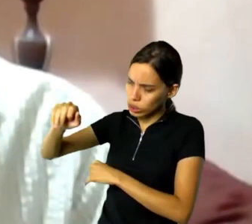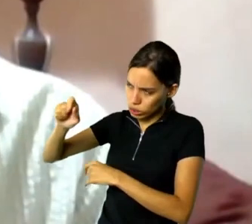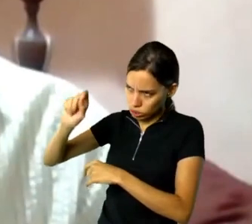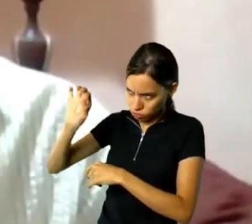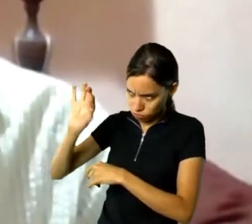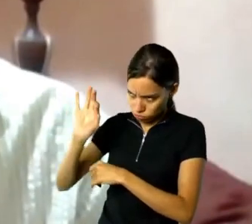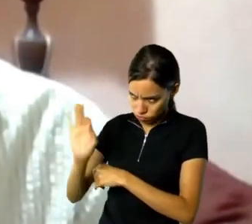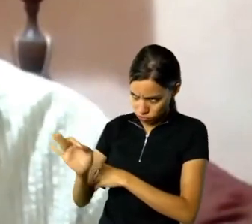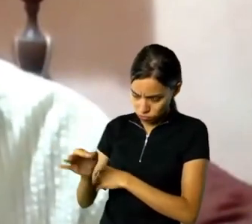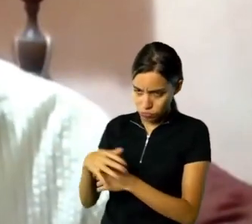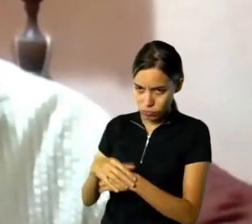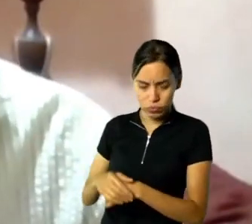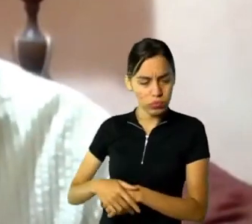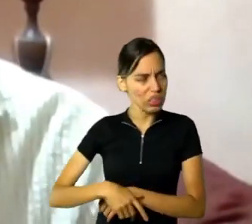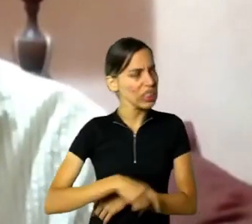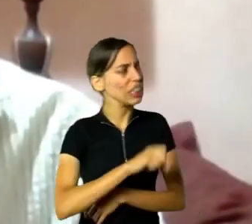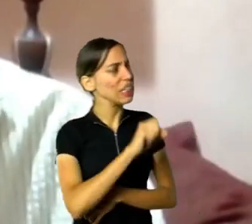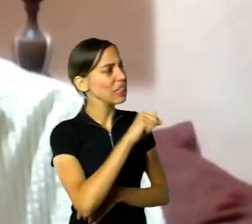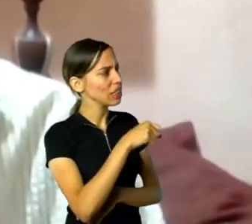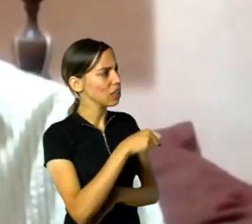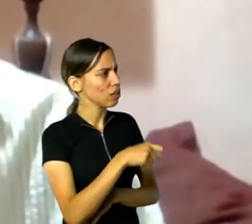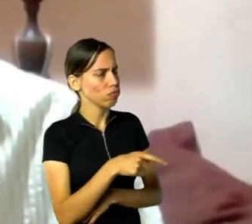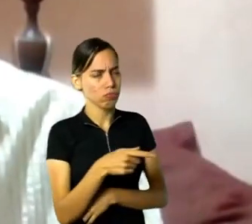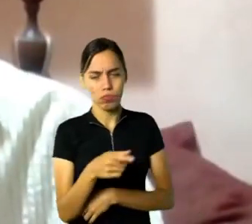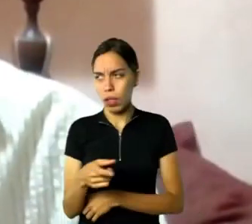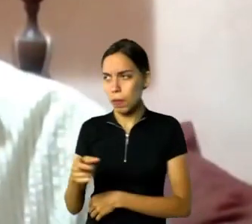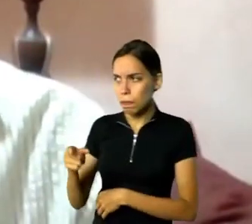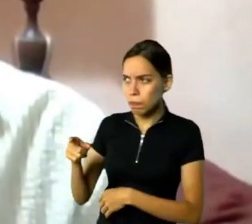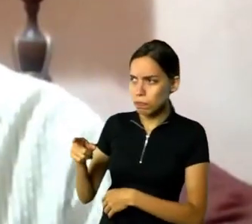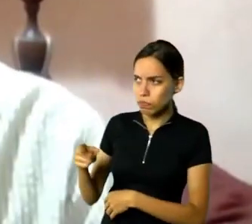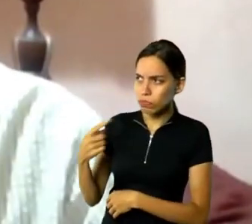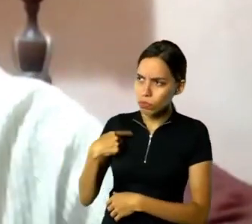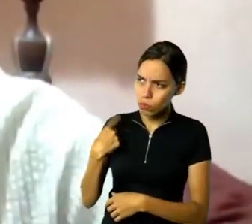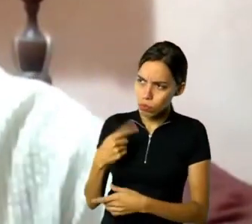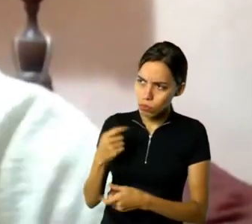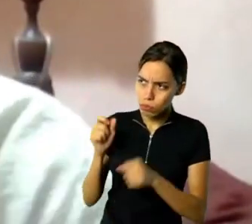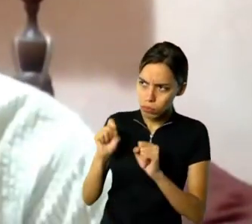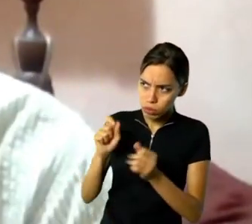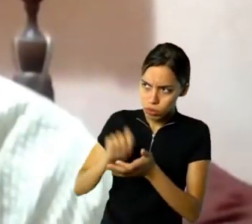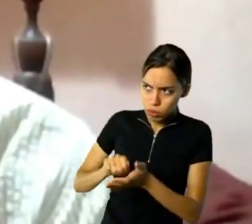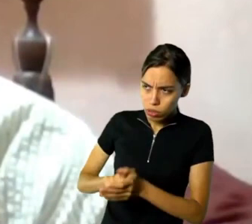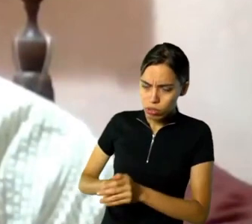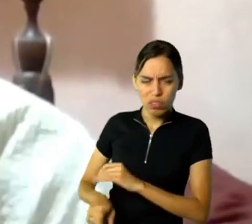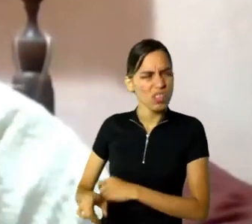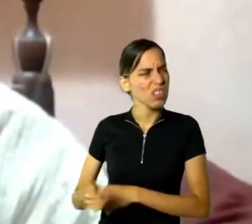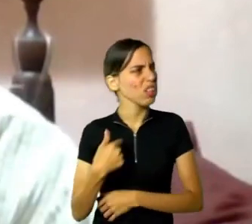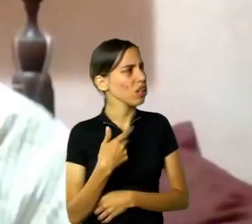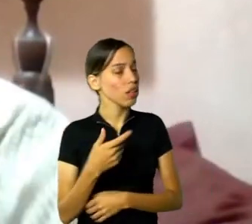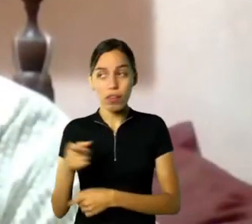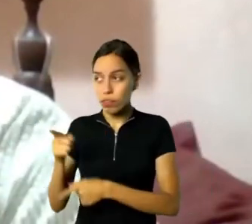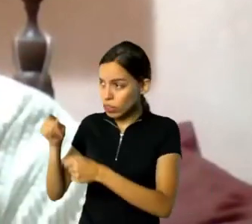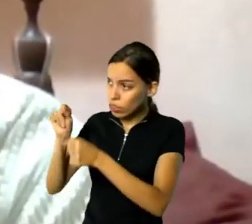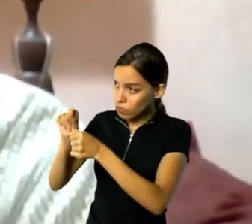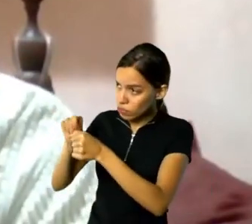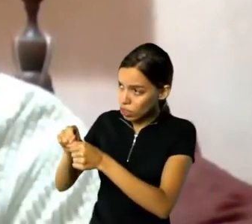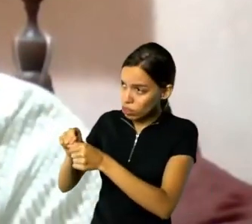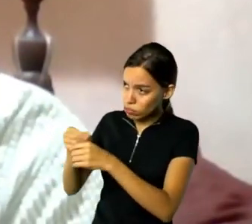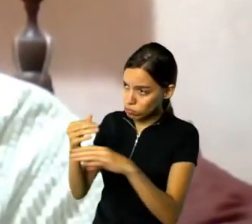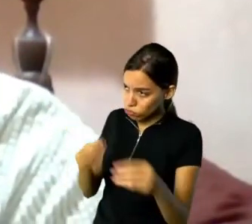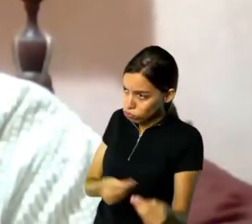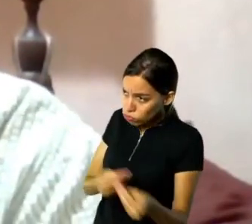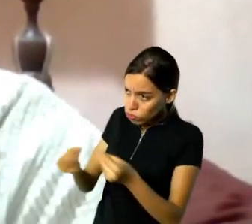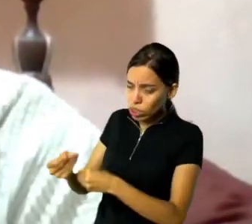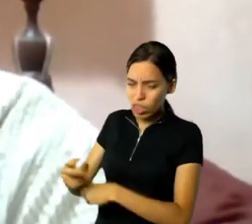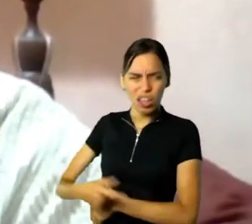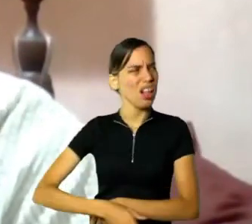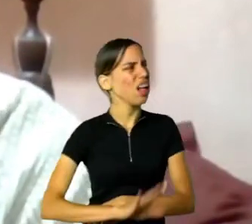aí o Rui Castro, não, eu tenho interesse em fazer não, vocês que têm que fazer e tal, mas o que vocês querem de mim? Não, então apresenta a gente para a editora, que a gente não tem currículo,